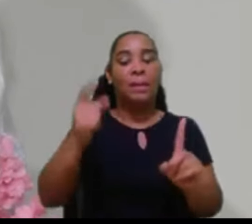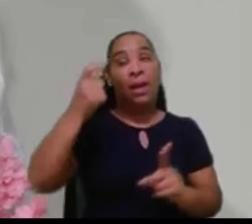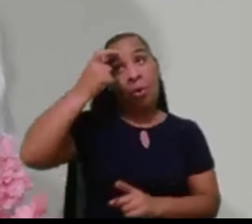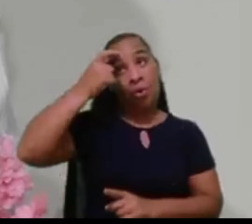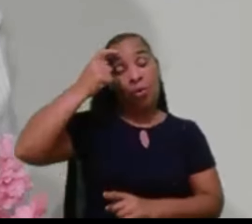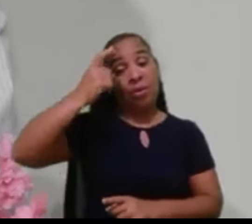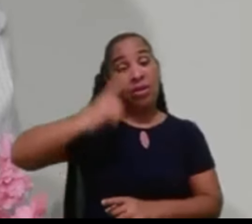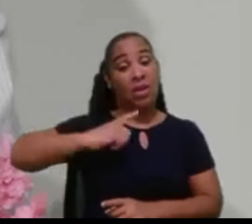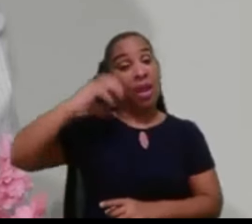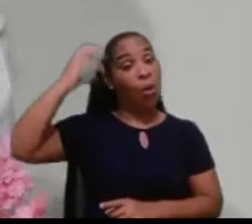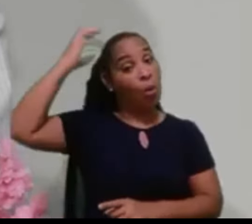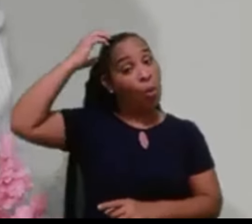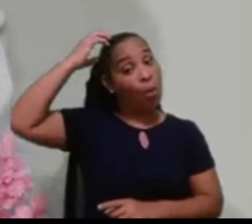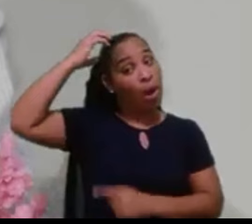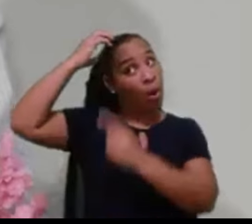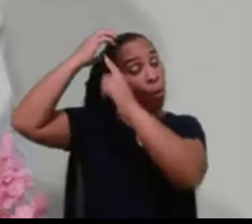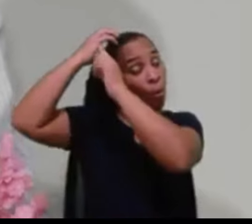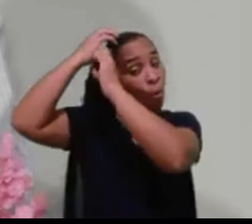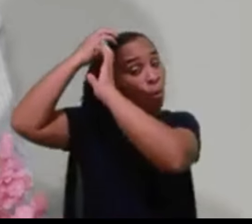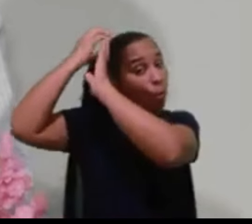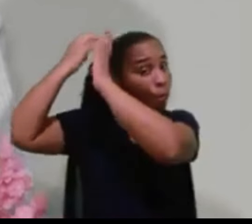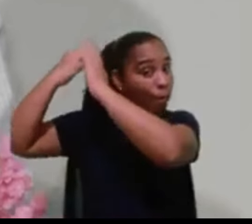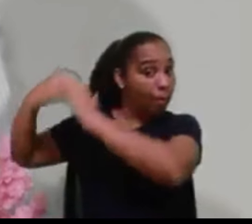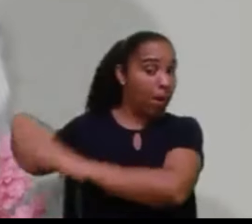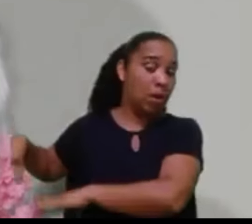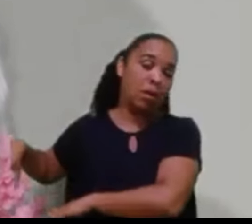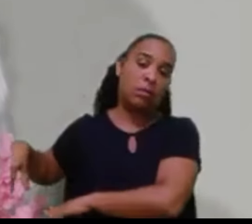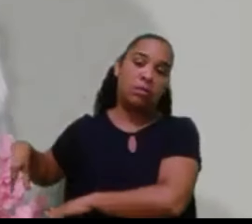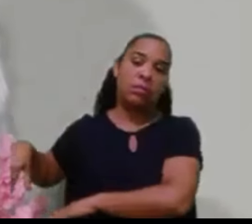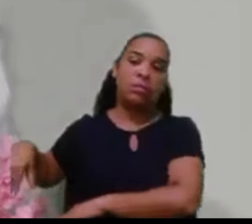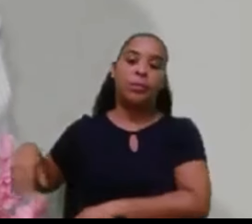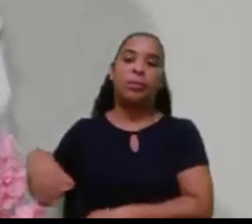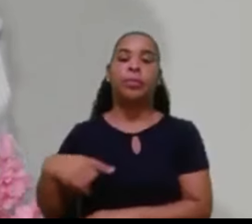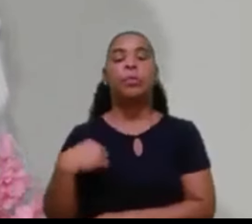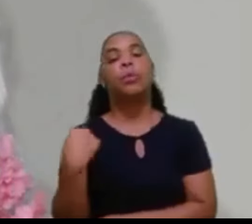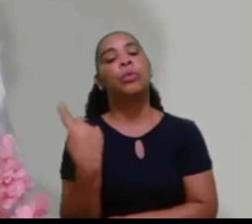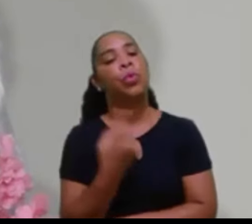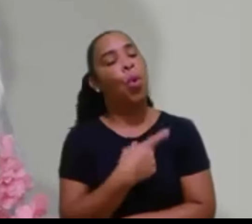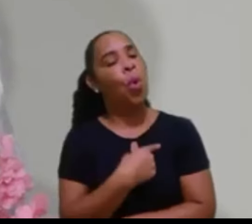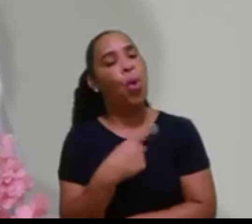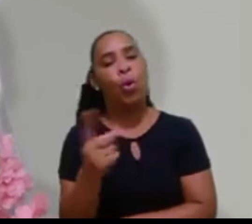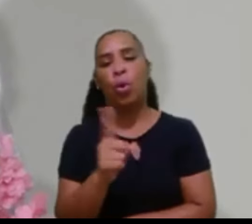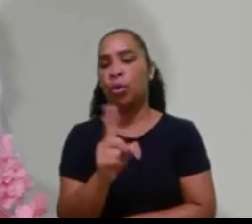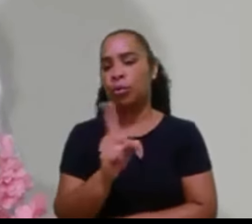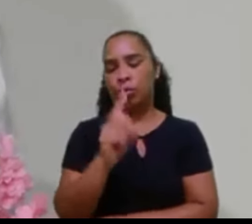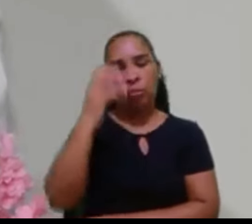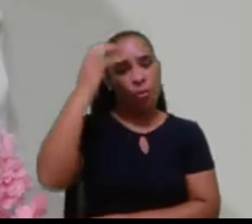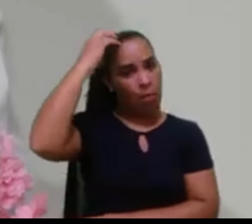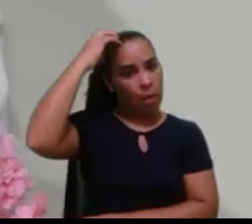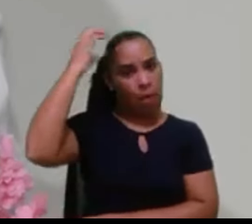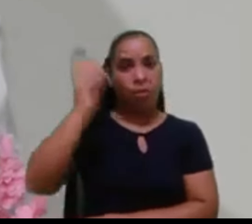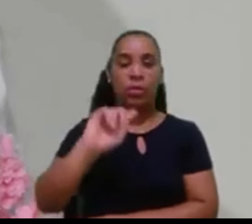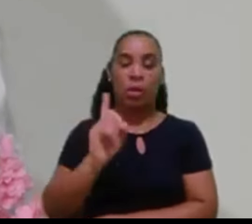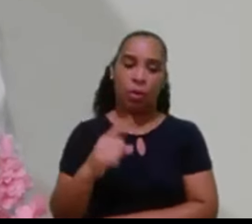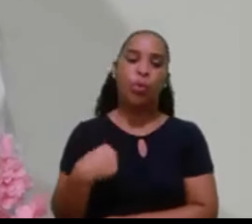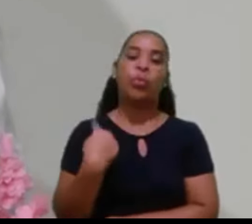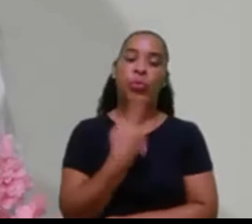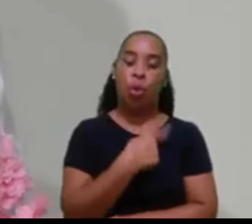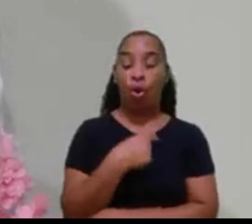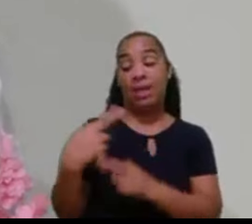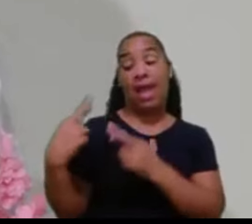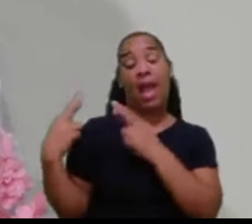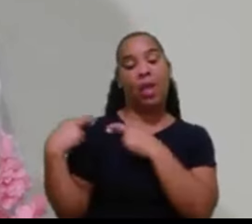Liberte-se da culpa. Nós não somos culpados. Somos responsáveis.